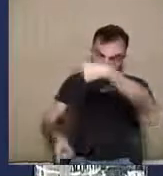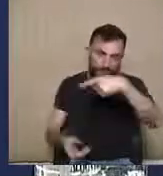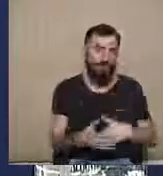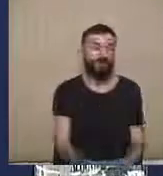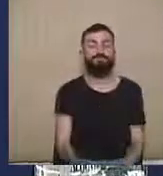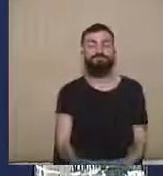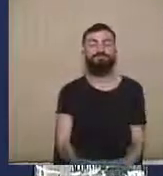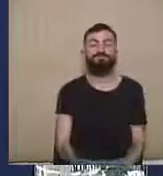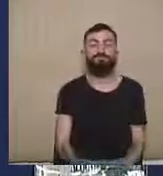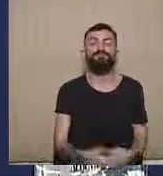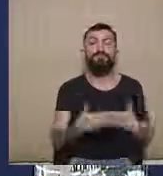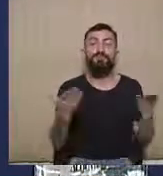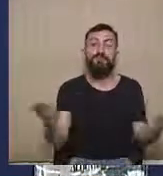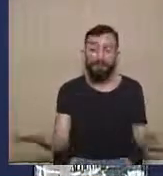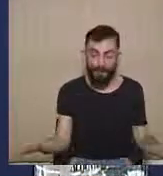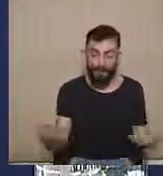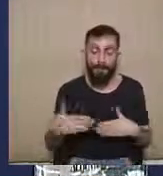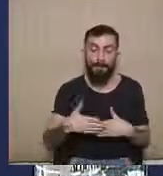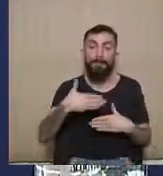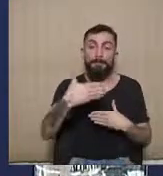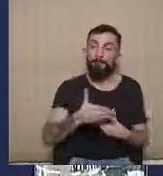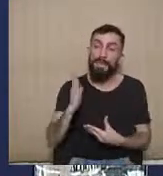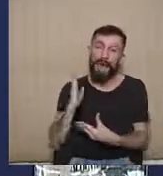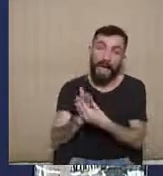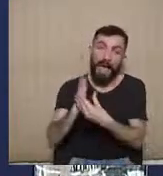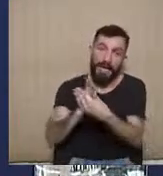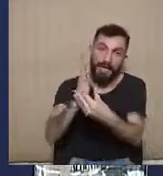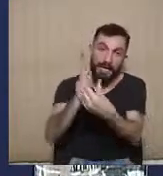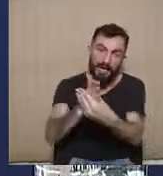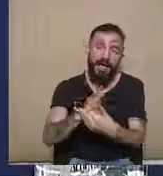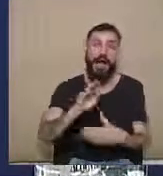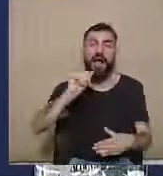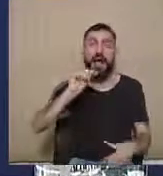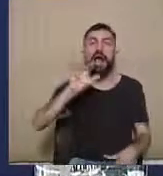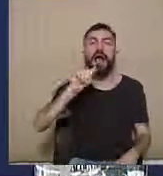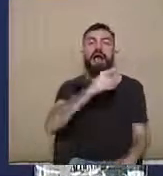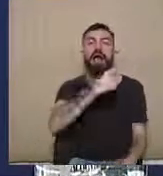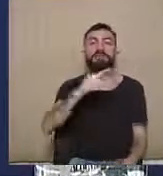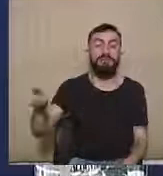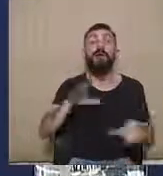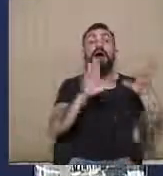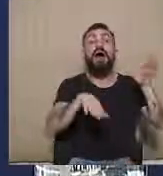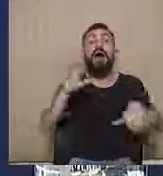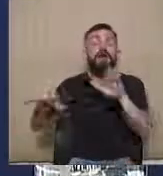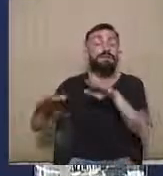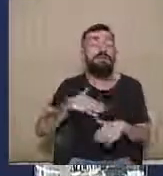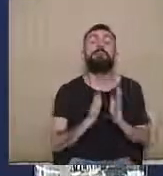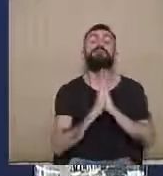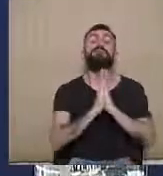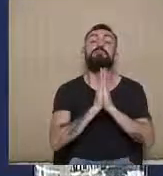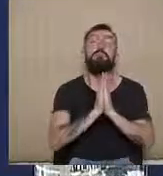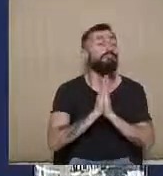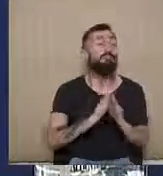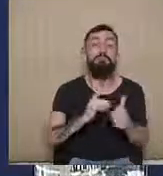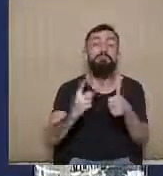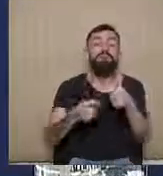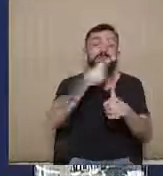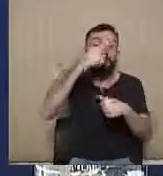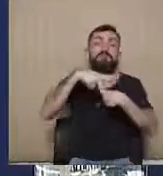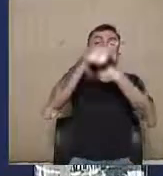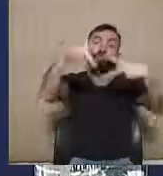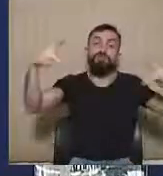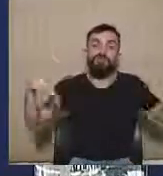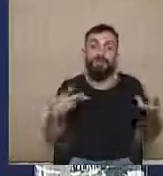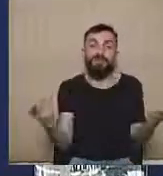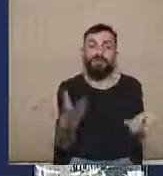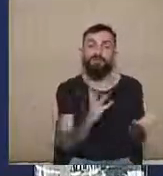então, é colocado essas ações, o primeiro pedido, o primeiro apelo que eu faço a todos vocês, a todos que estão aqui